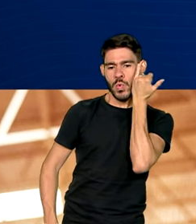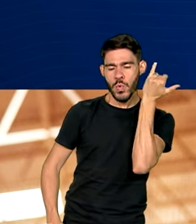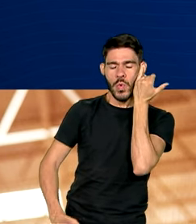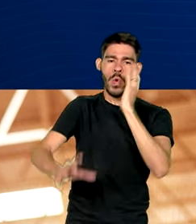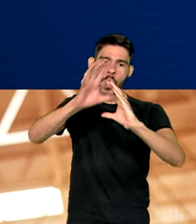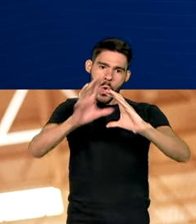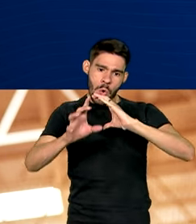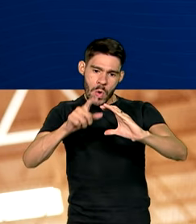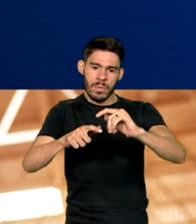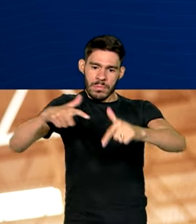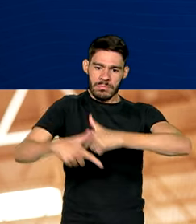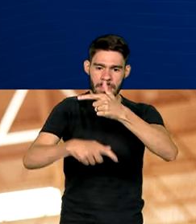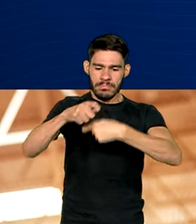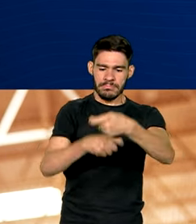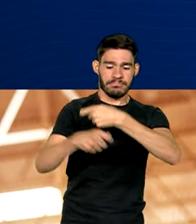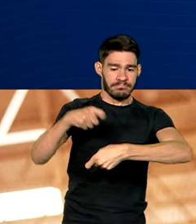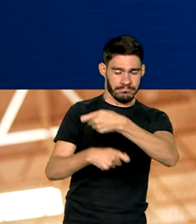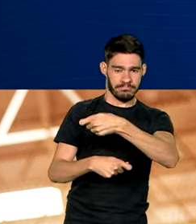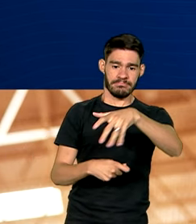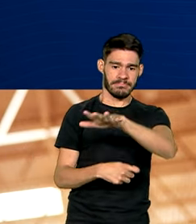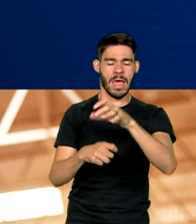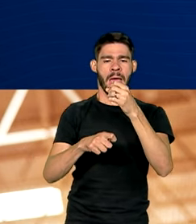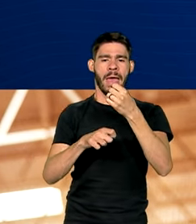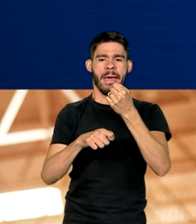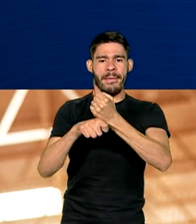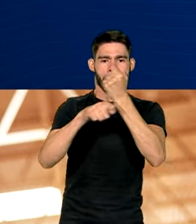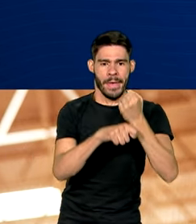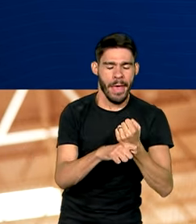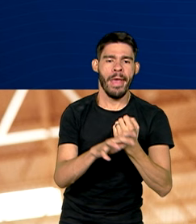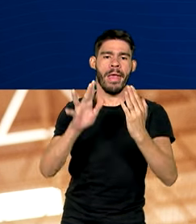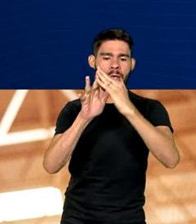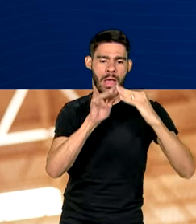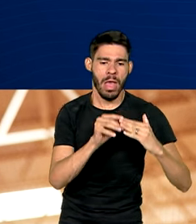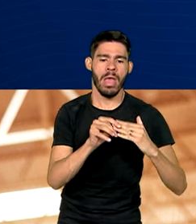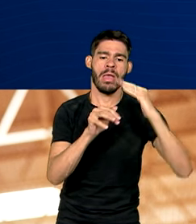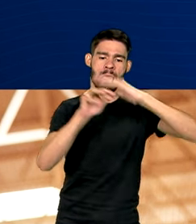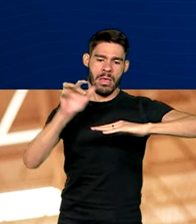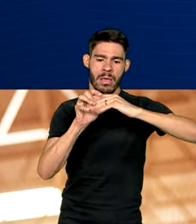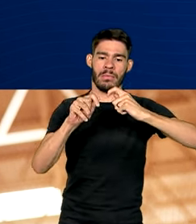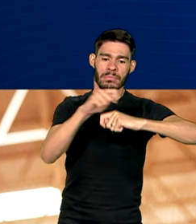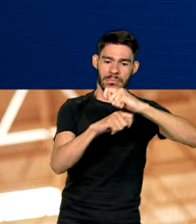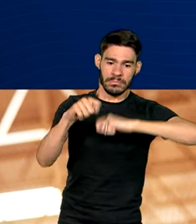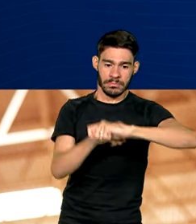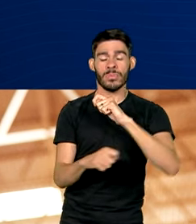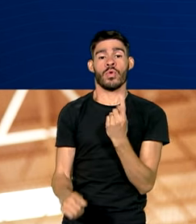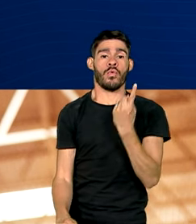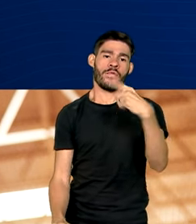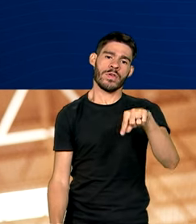comunicação e atividades financeiras, imobiliárias, profissionais e administrativa, 1